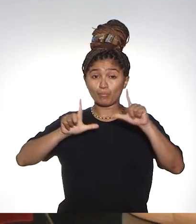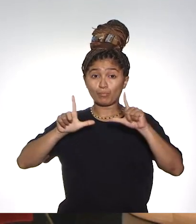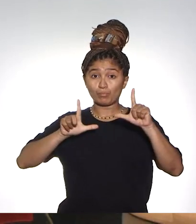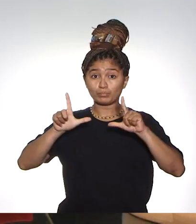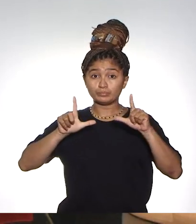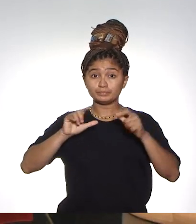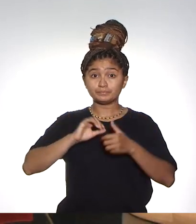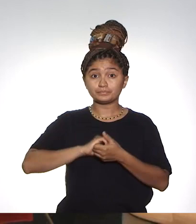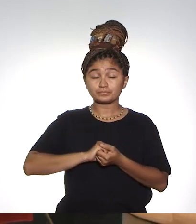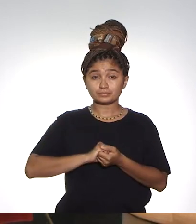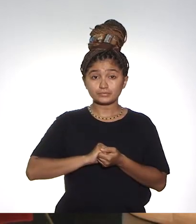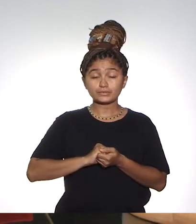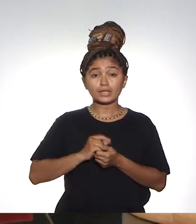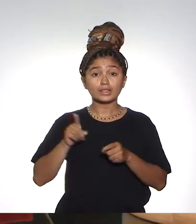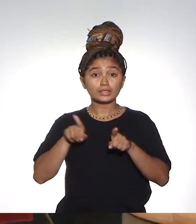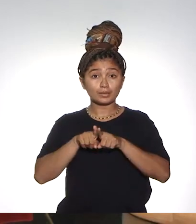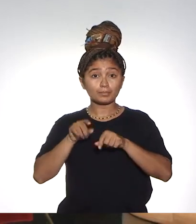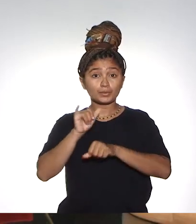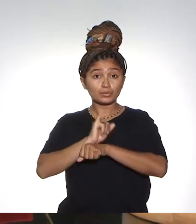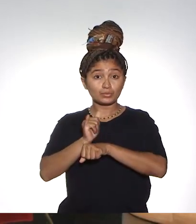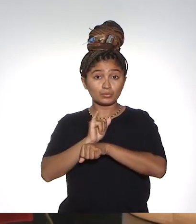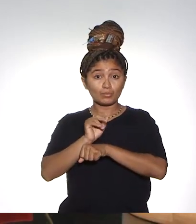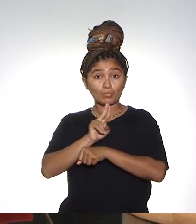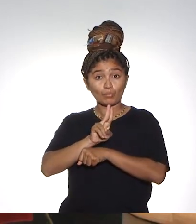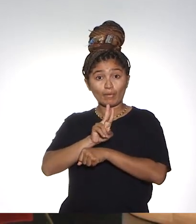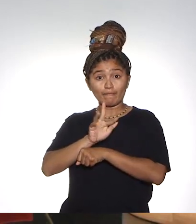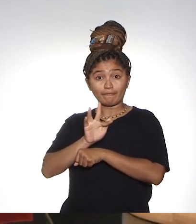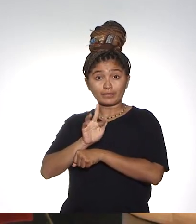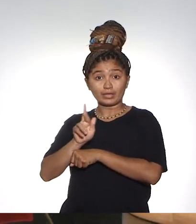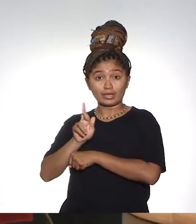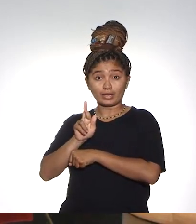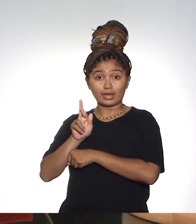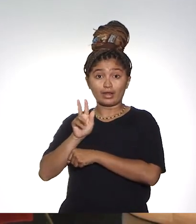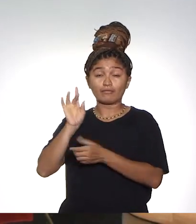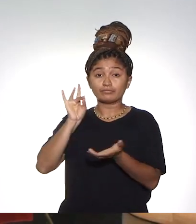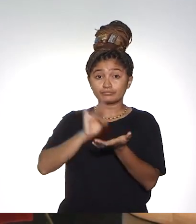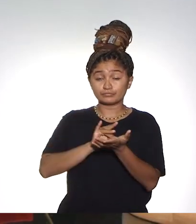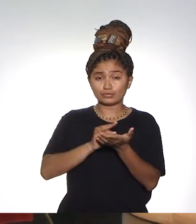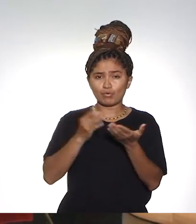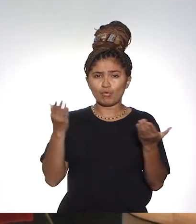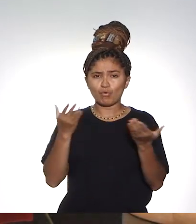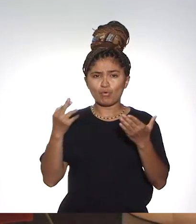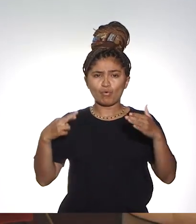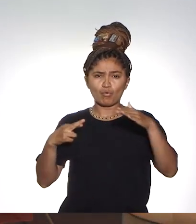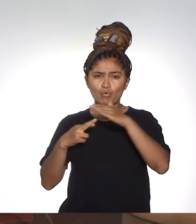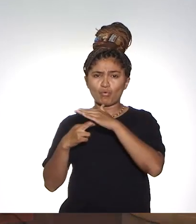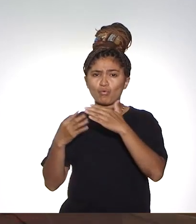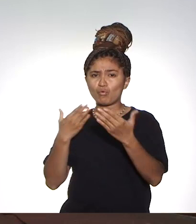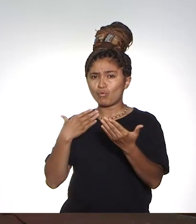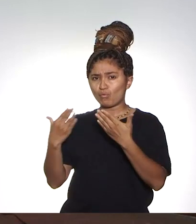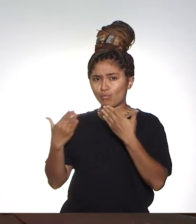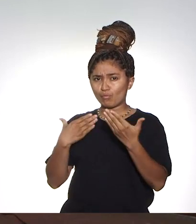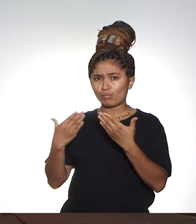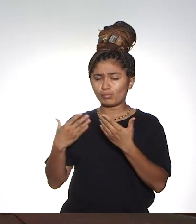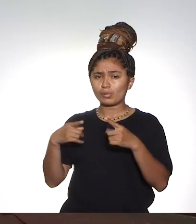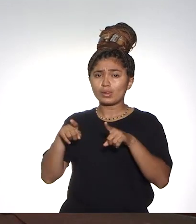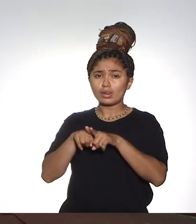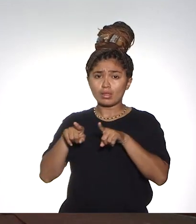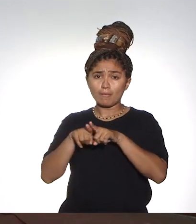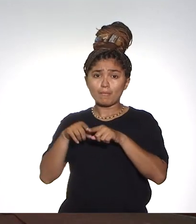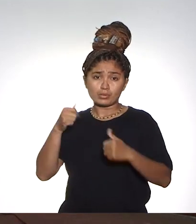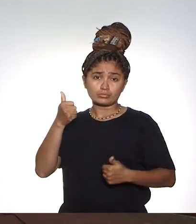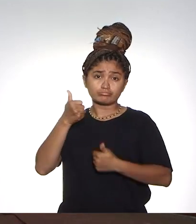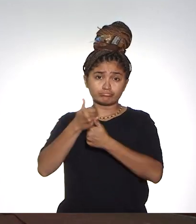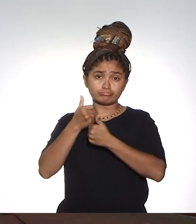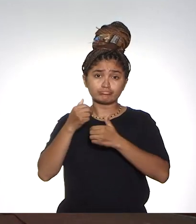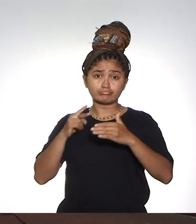canal 2.1, e também em nosso canal no YouTube, UFRR Oficial. Hoje nós estamos conversando com o reitor da UFRR,